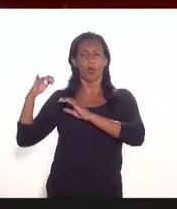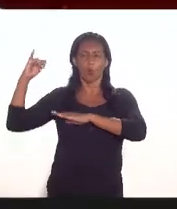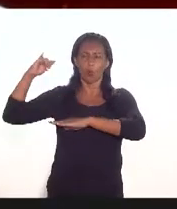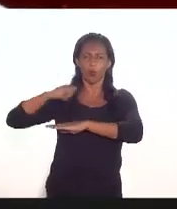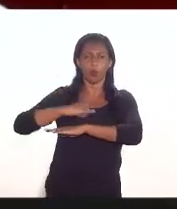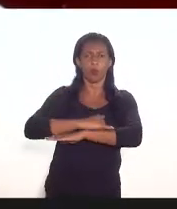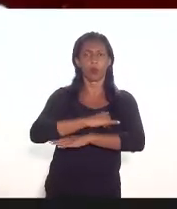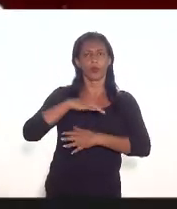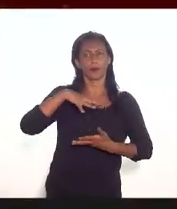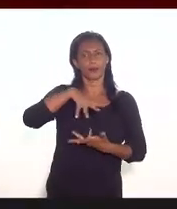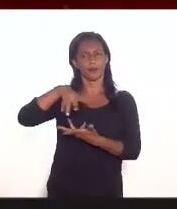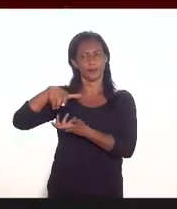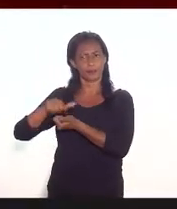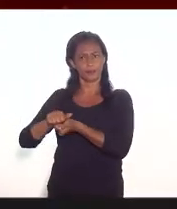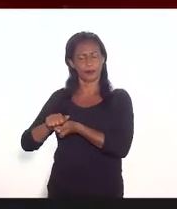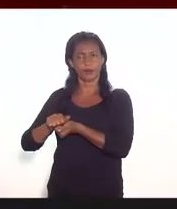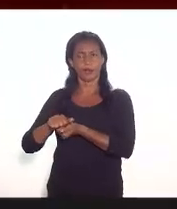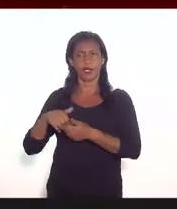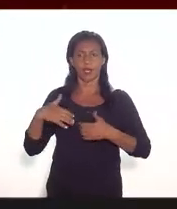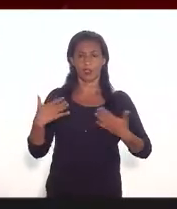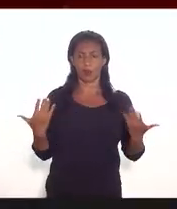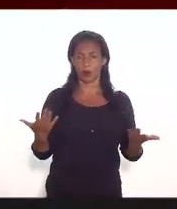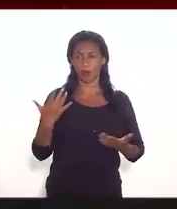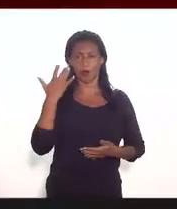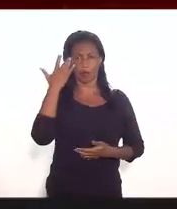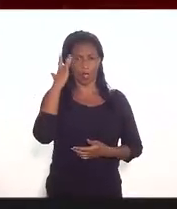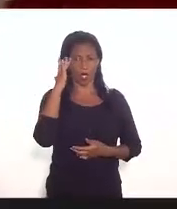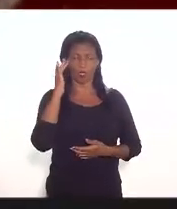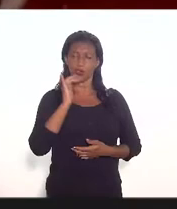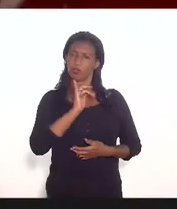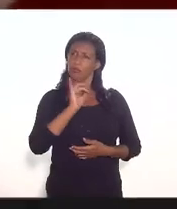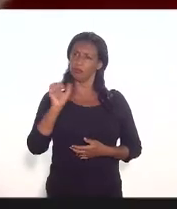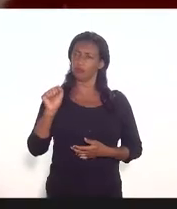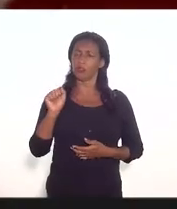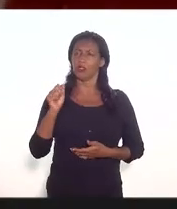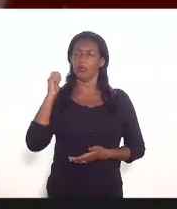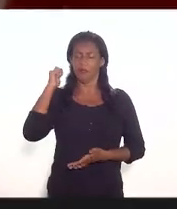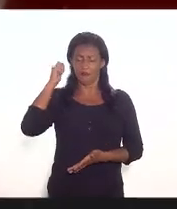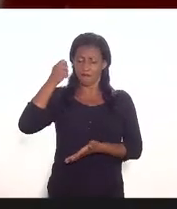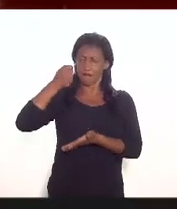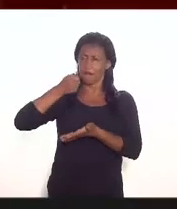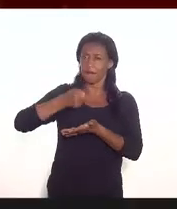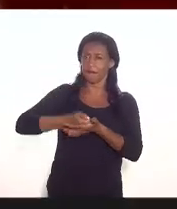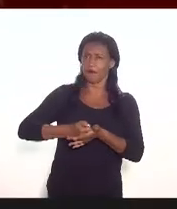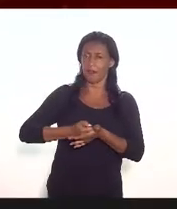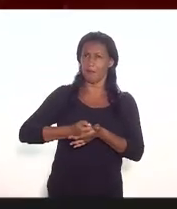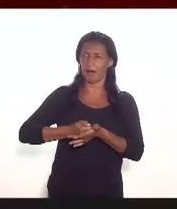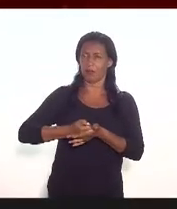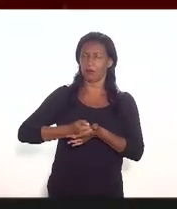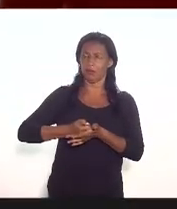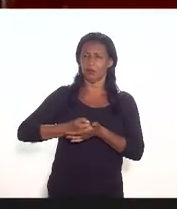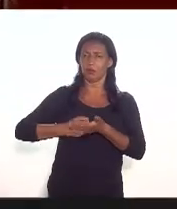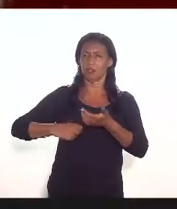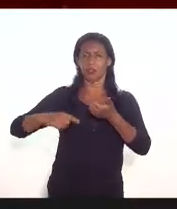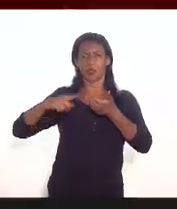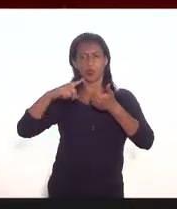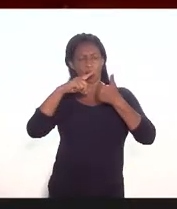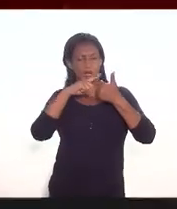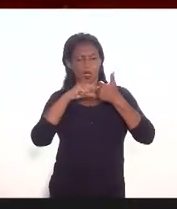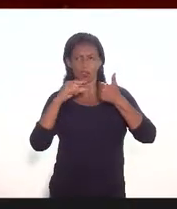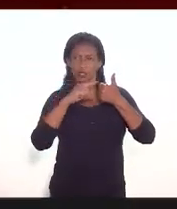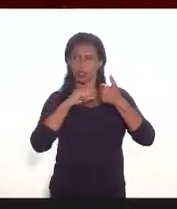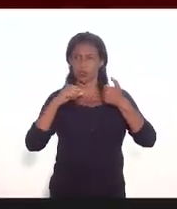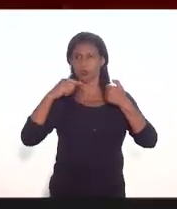é então eu acho que isso deveria ser reafirmado no caput do artigo terceiro